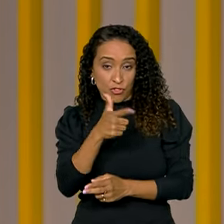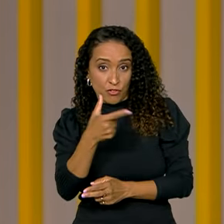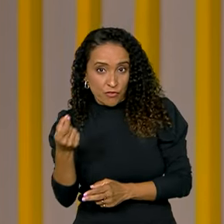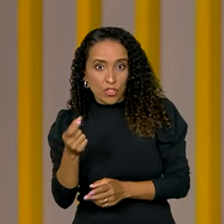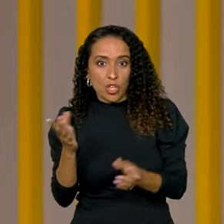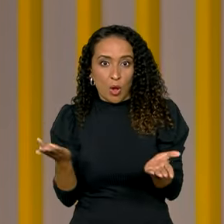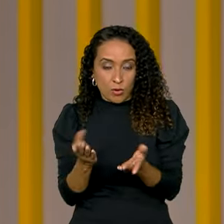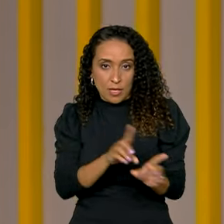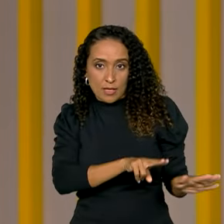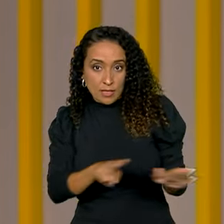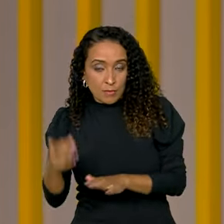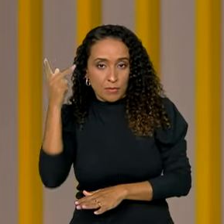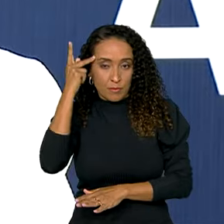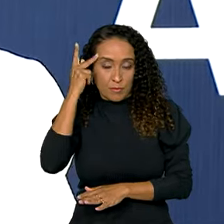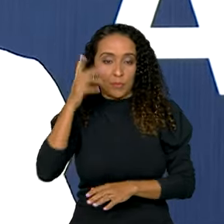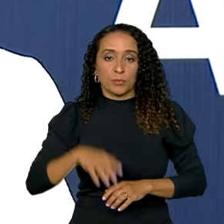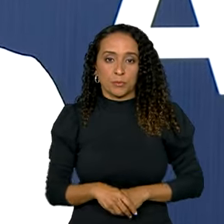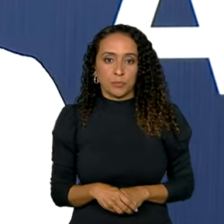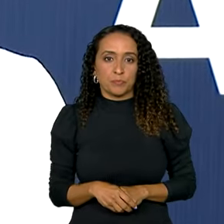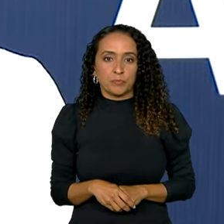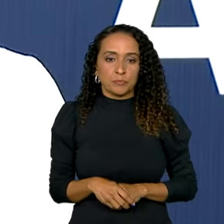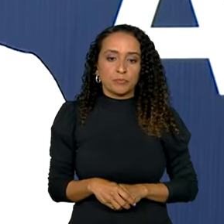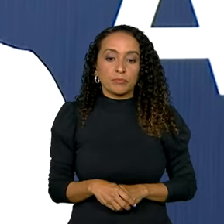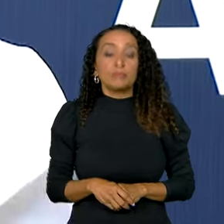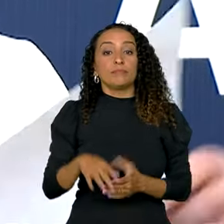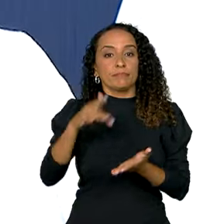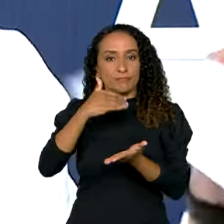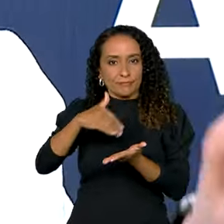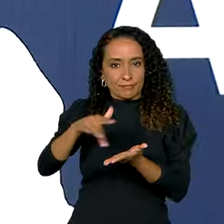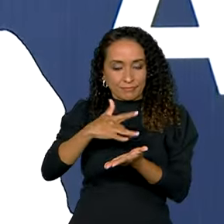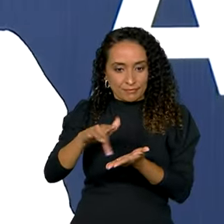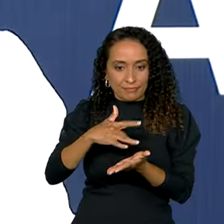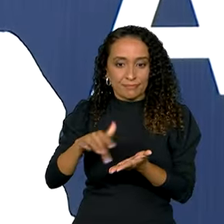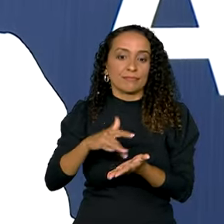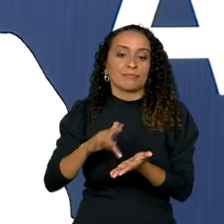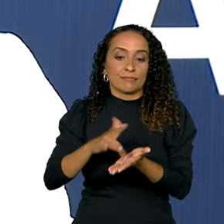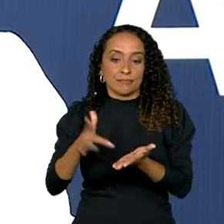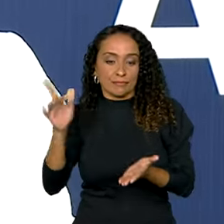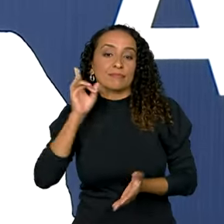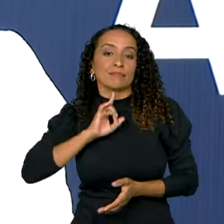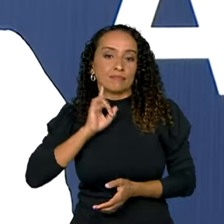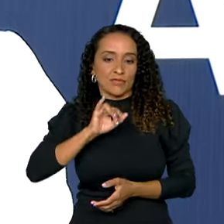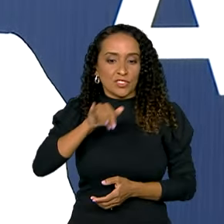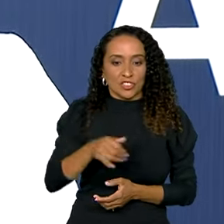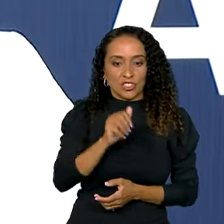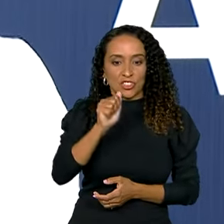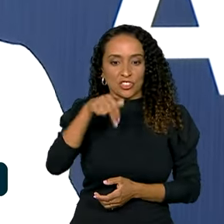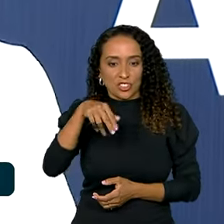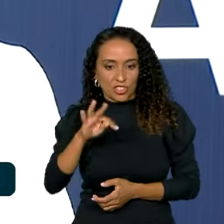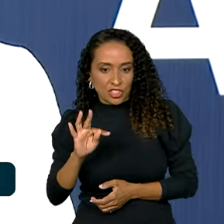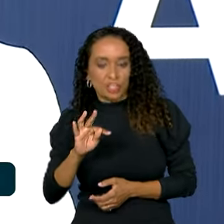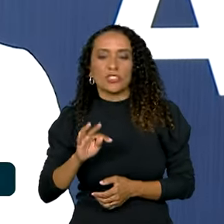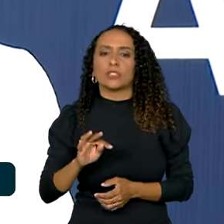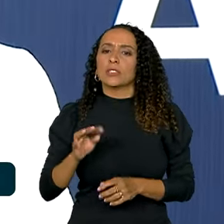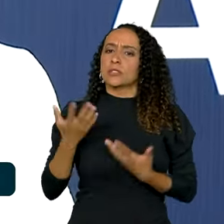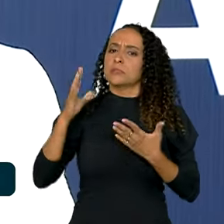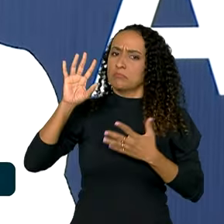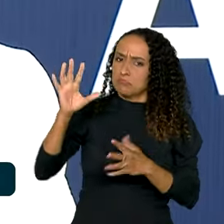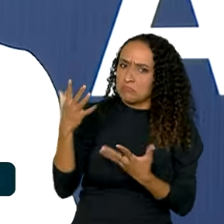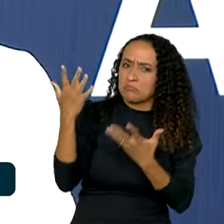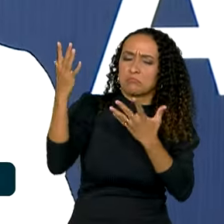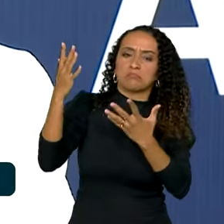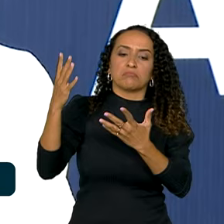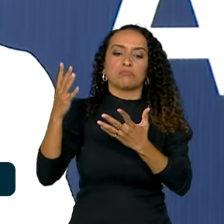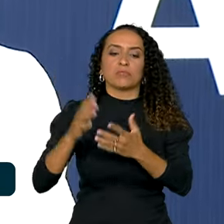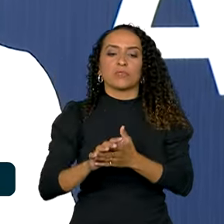semana em São Paulo. A secretária do Tesouro americano, Janet Yellen, elogiou a reforma